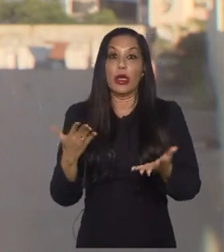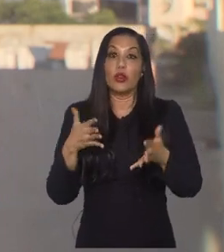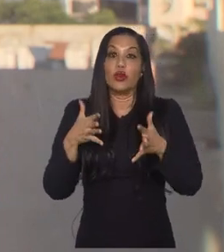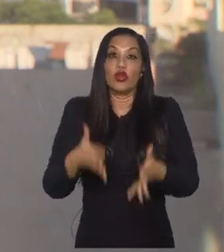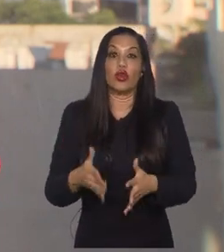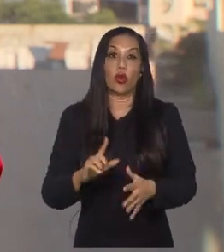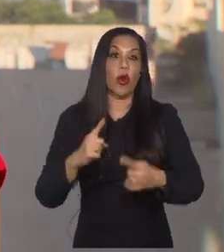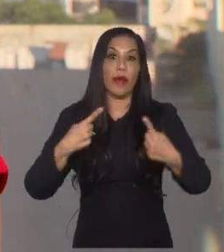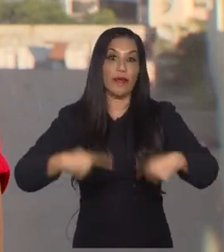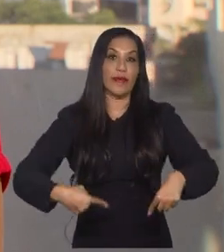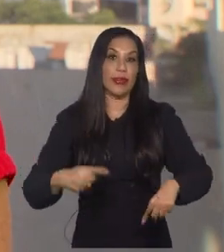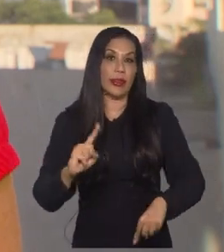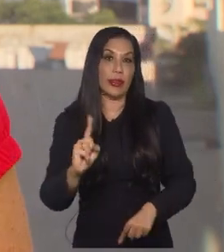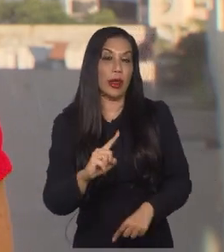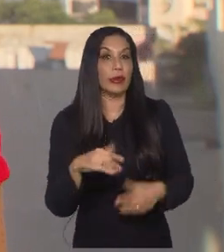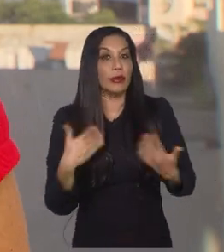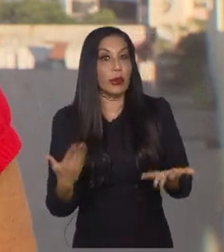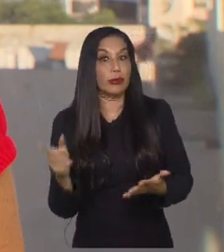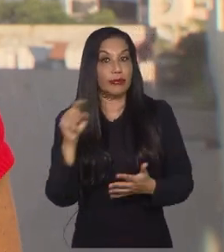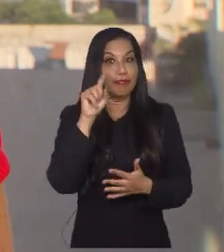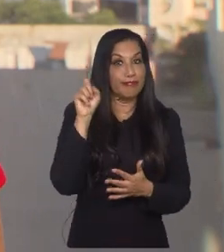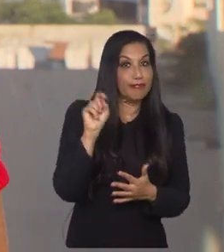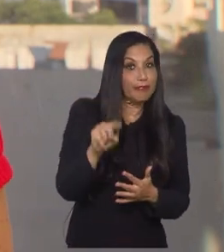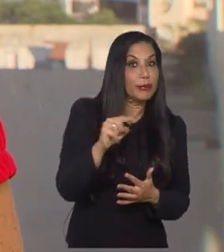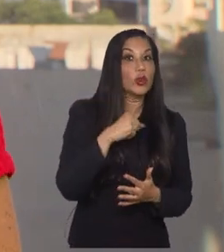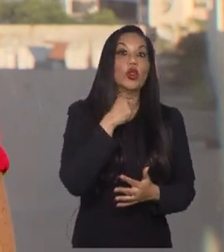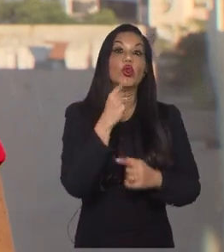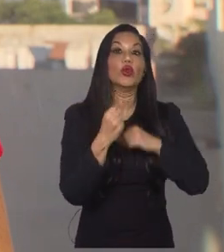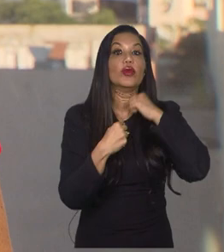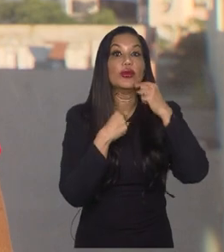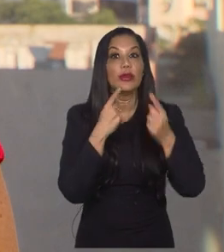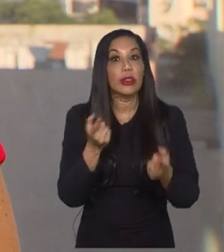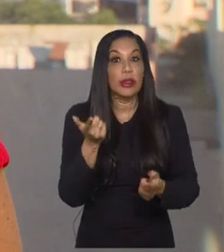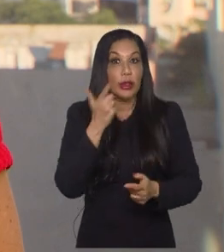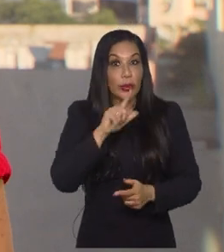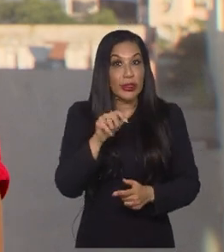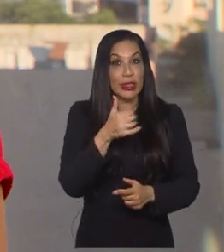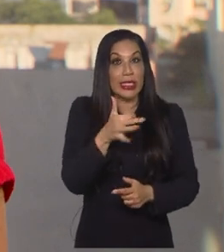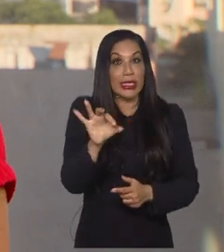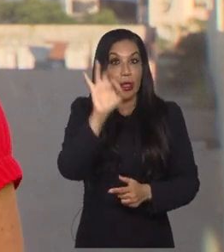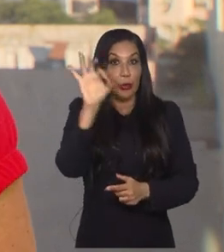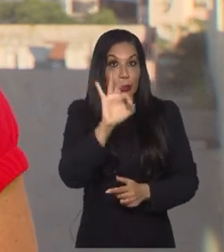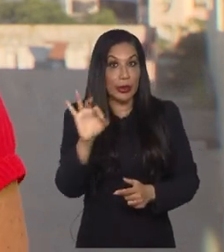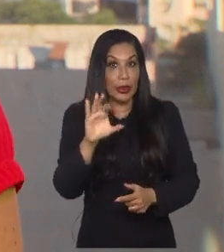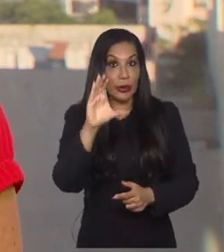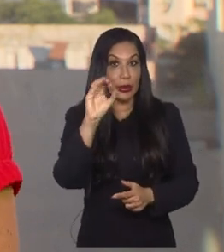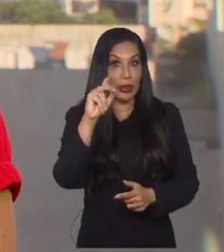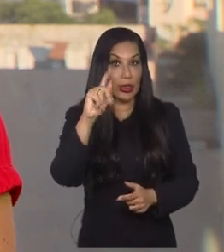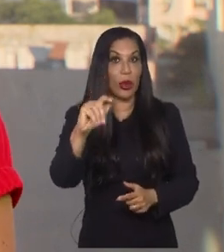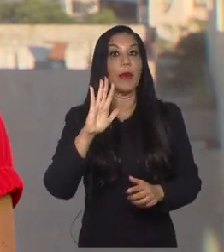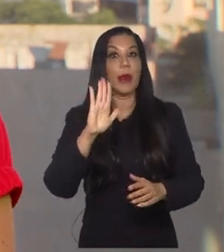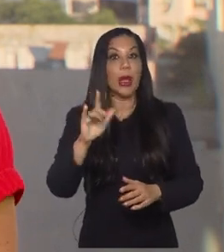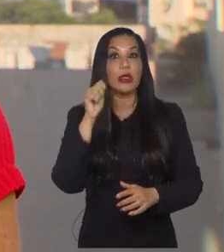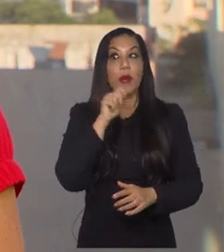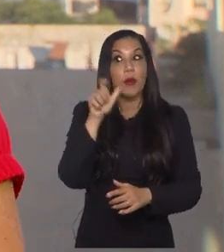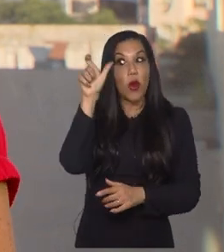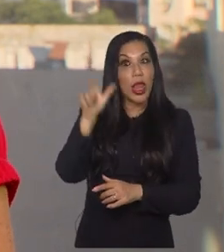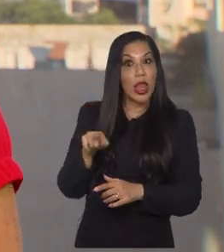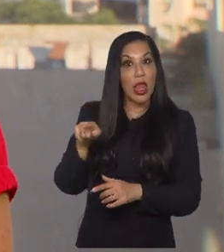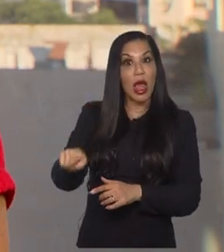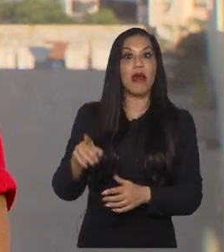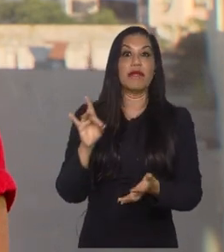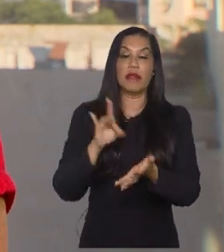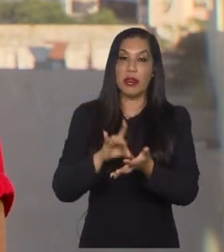jogou a final, né? Então, fica também uma certa dúvida, será que vai chegar 100% também na Copa, mas é a jogadora a